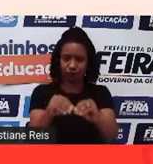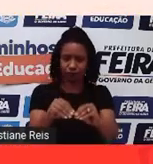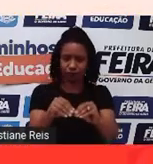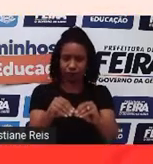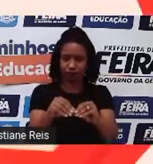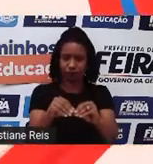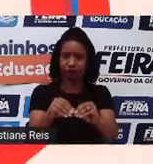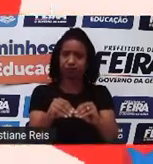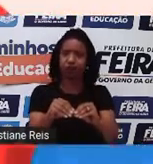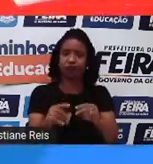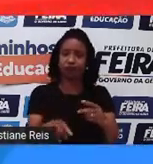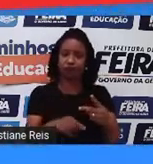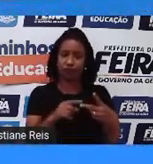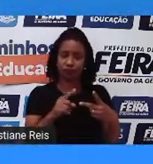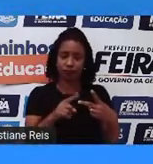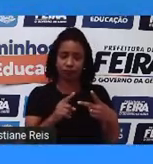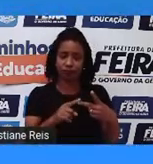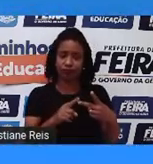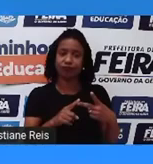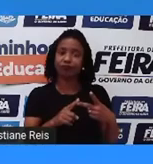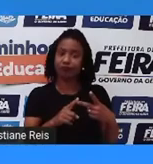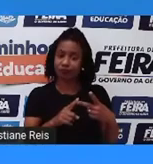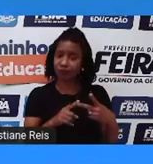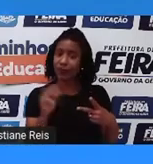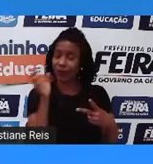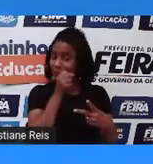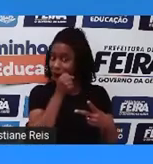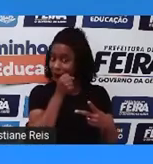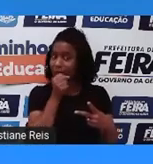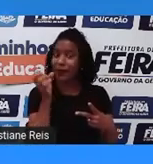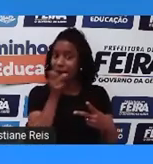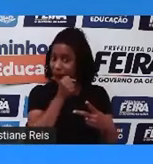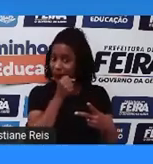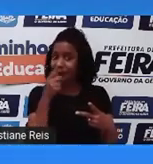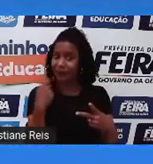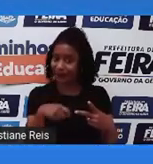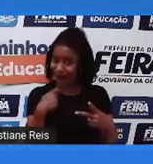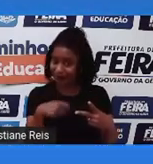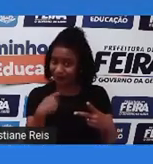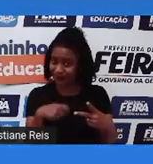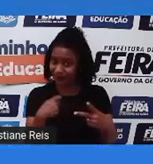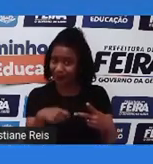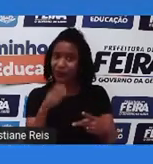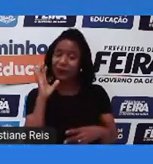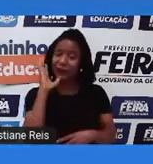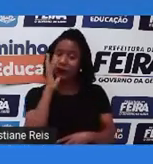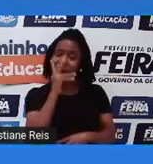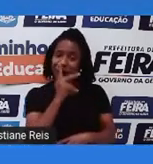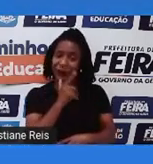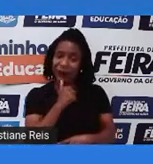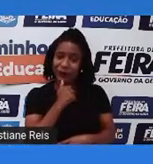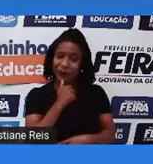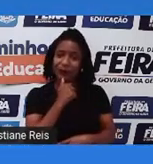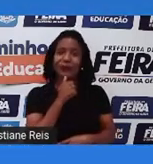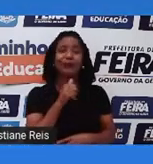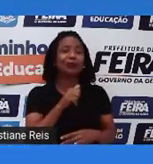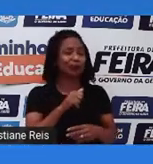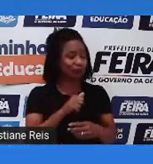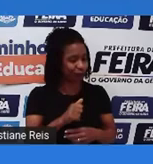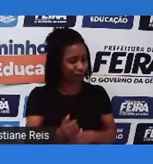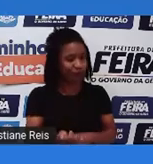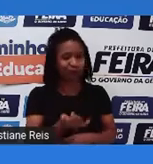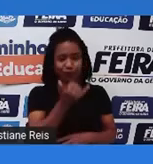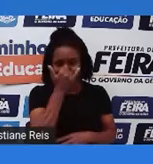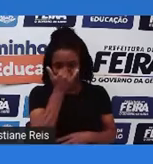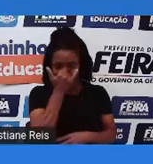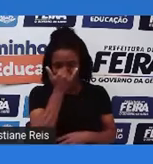gente. Vejam que esse jogo é aquele que a gente tem que agir rápido. Como eu demorei, foi o que aconteceu? Eu